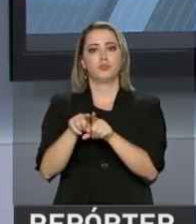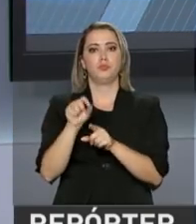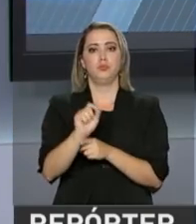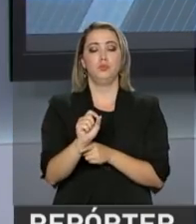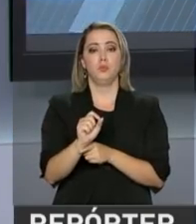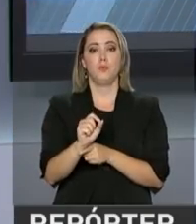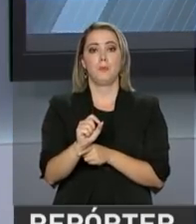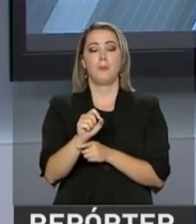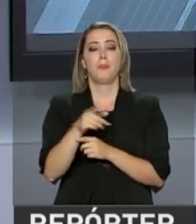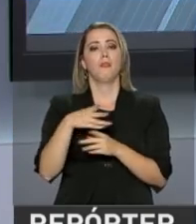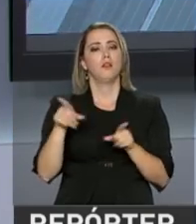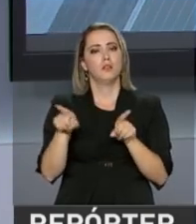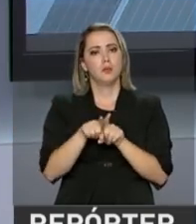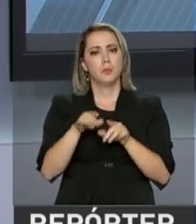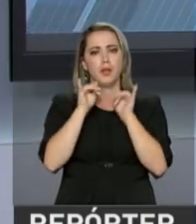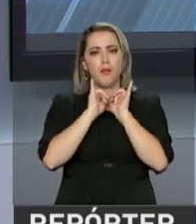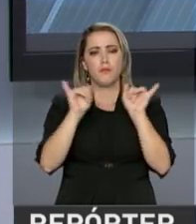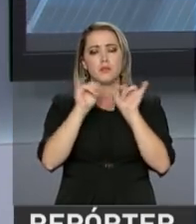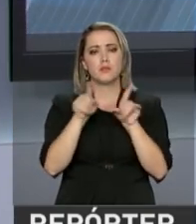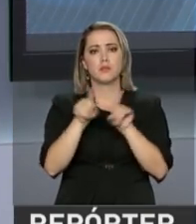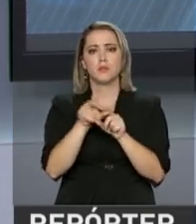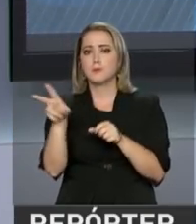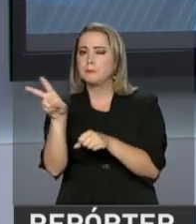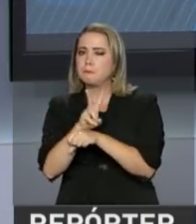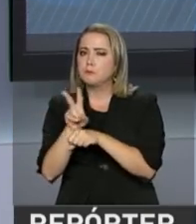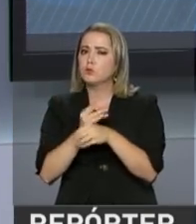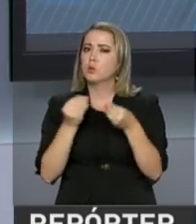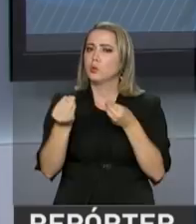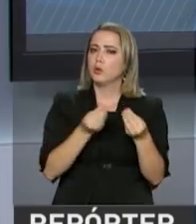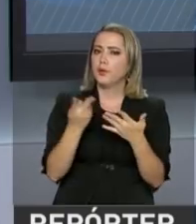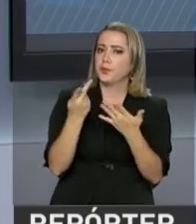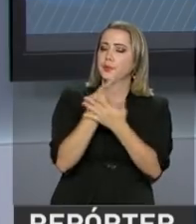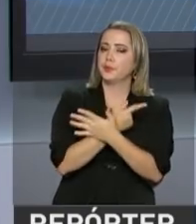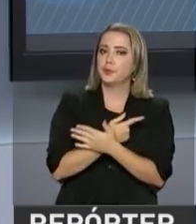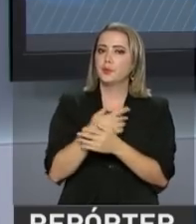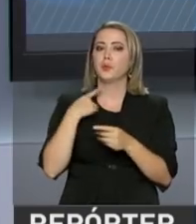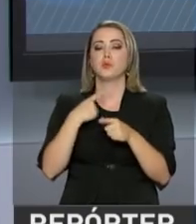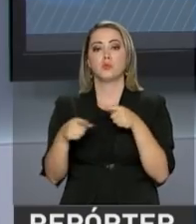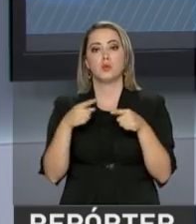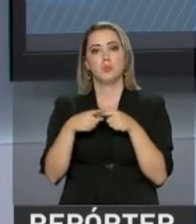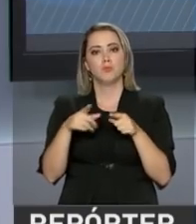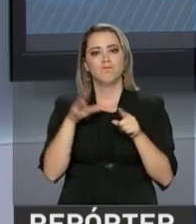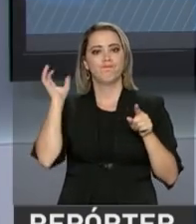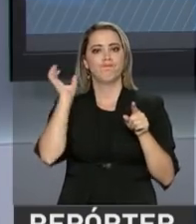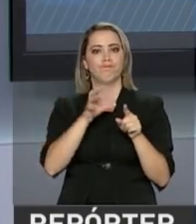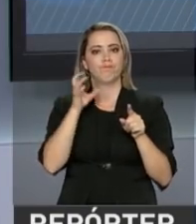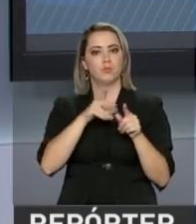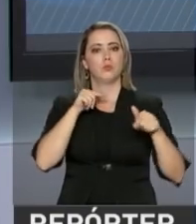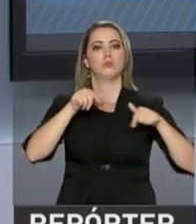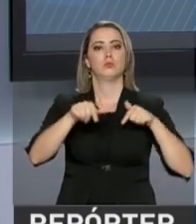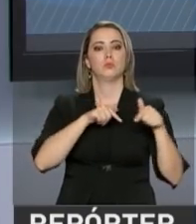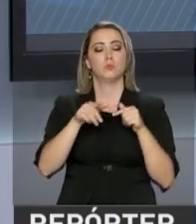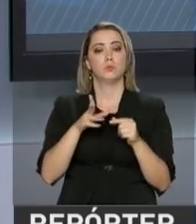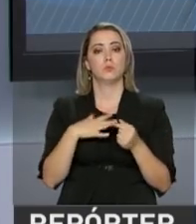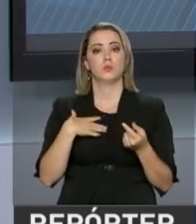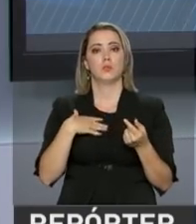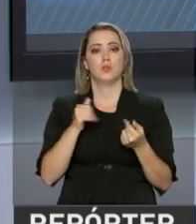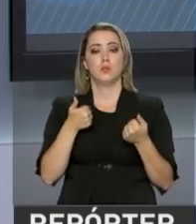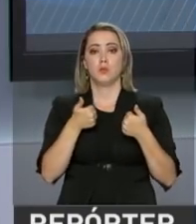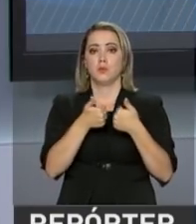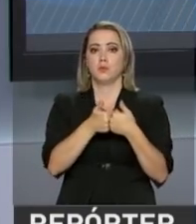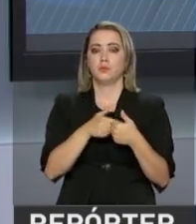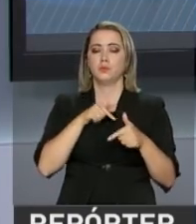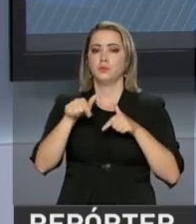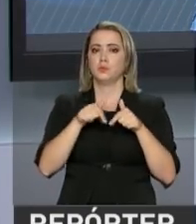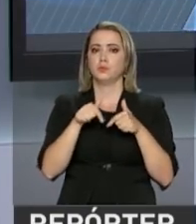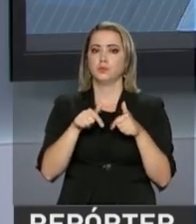A agência também informa que está monitorando a situação e os eventuais impactos nas operações e também que o